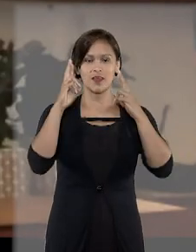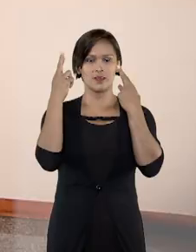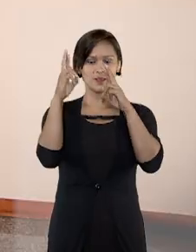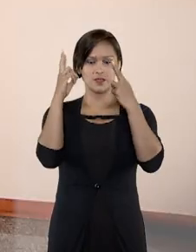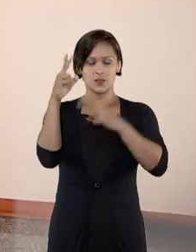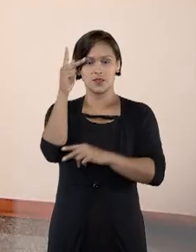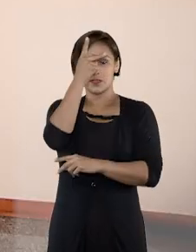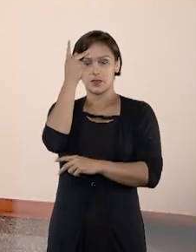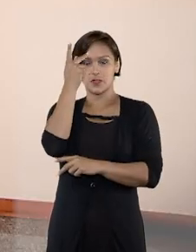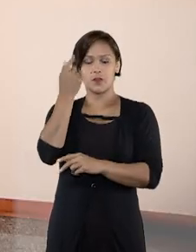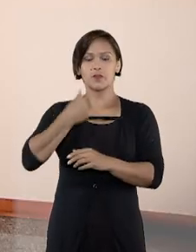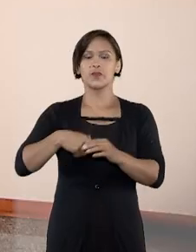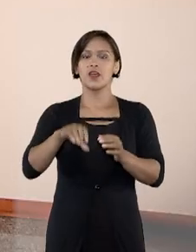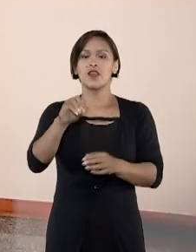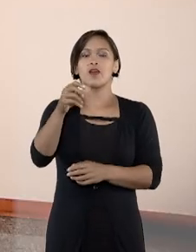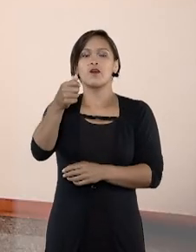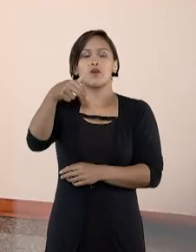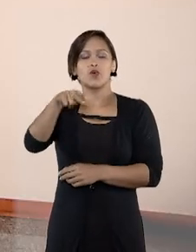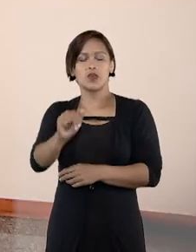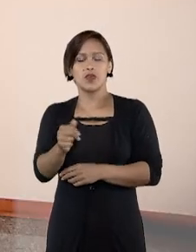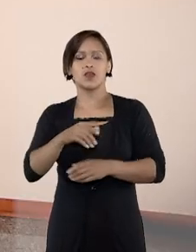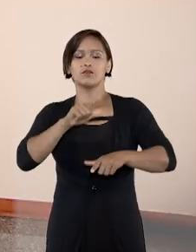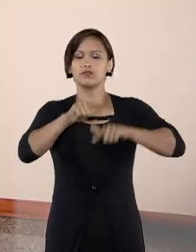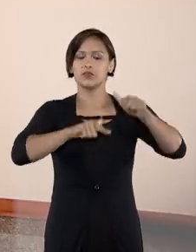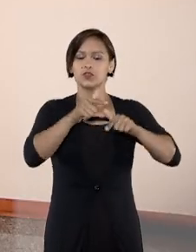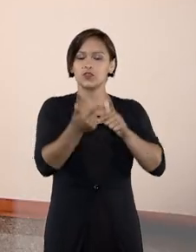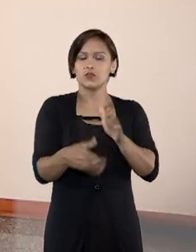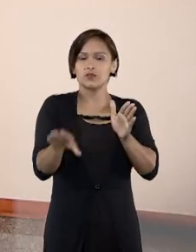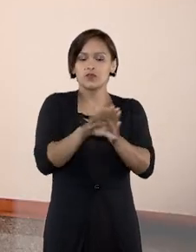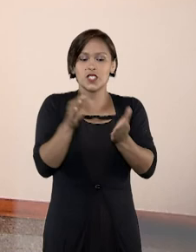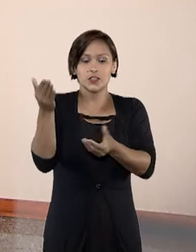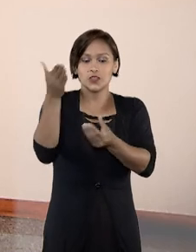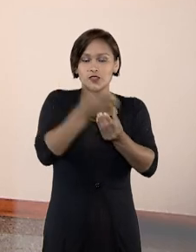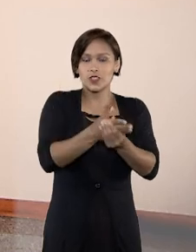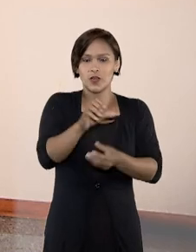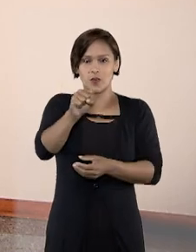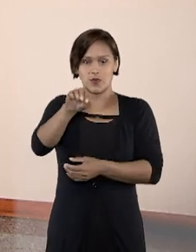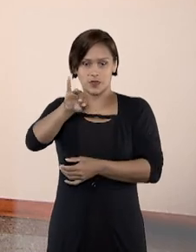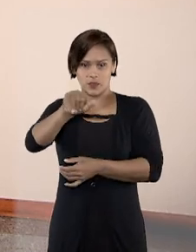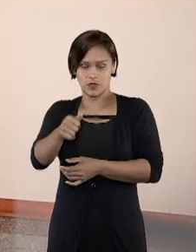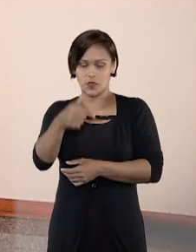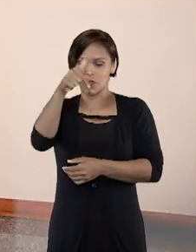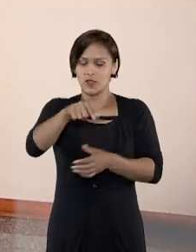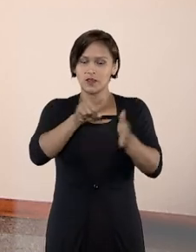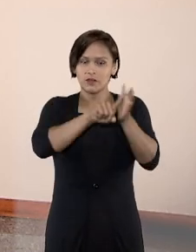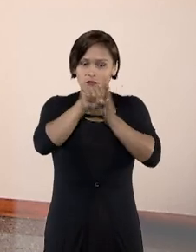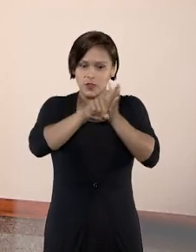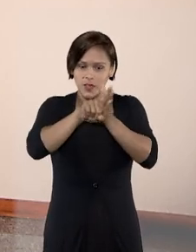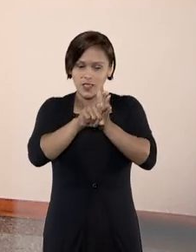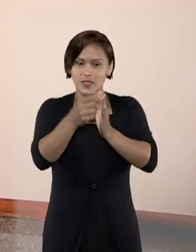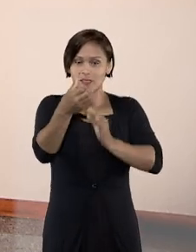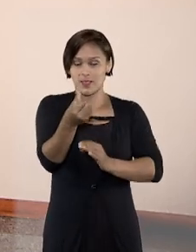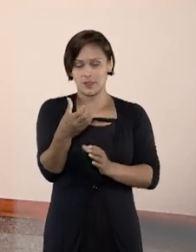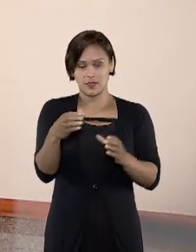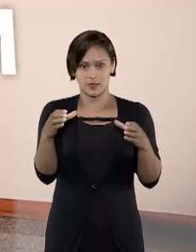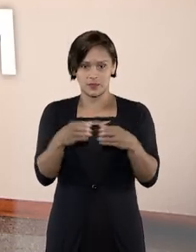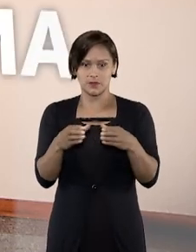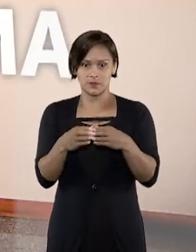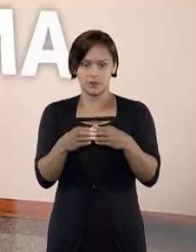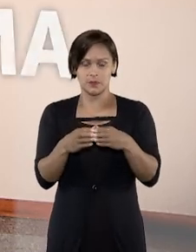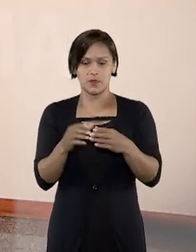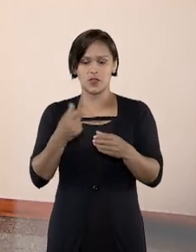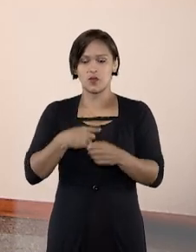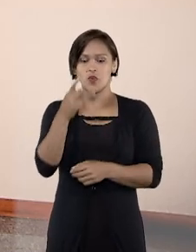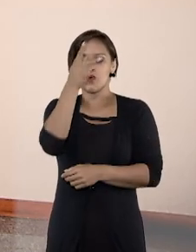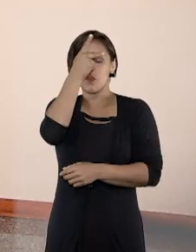A ONG atuou em um processo que chegou ao Superior Tribunal de Justiça. No caso analisado pelos ministros da sexta